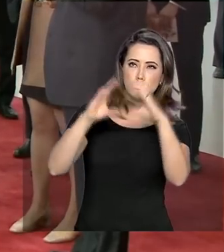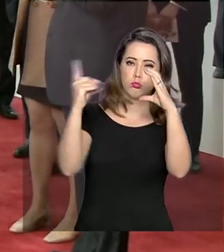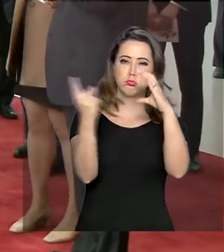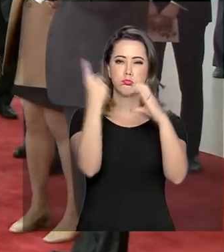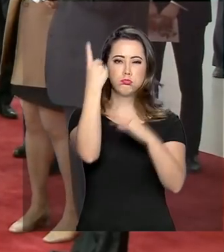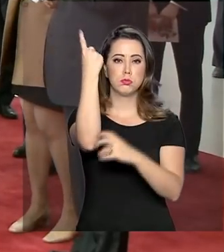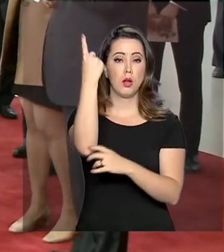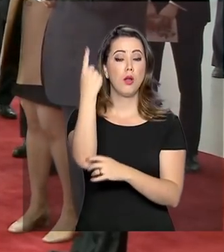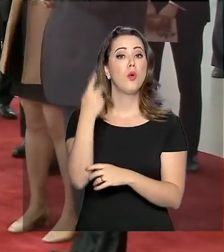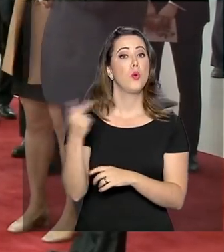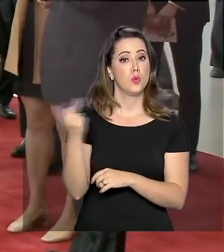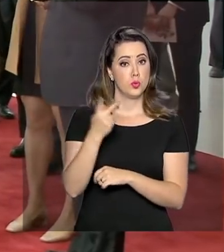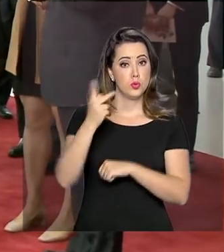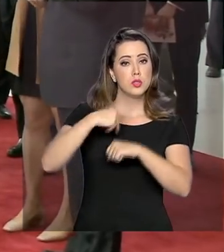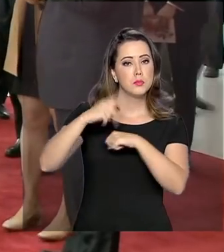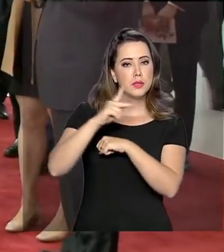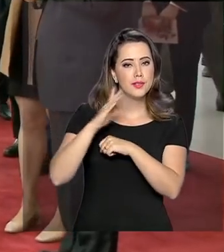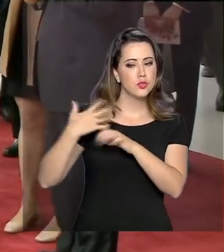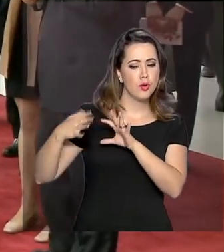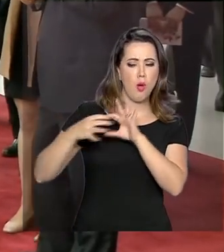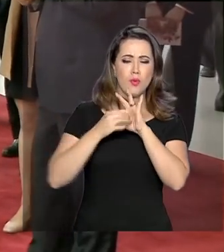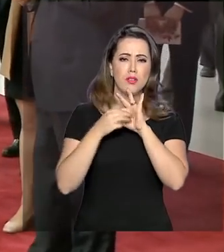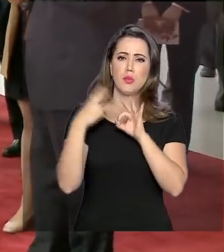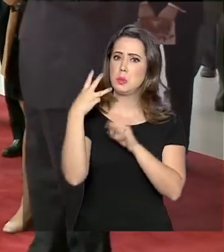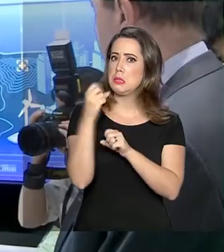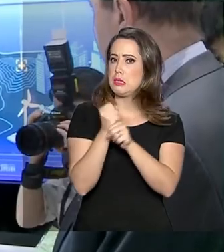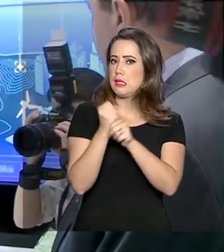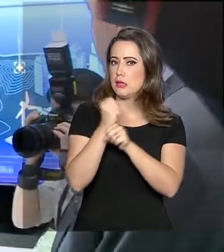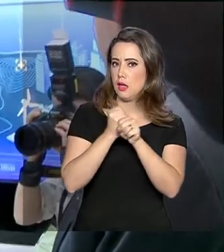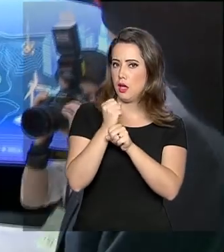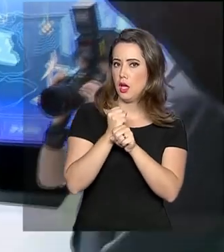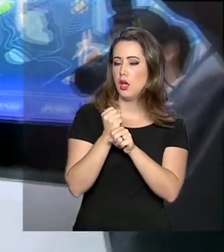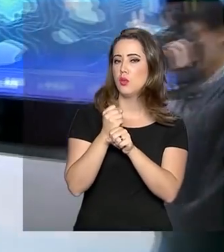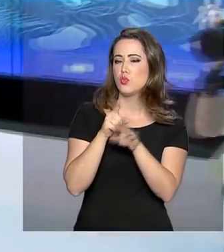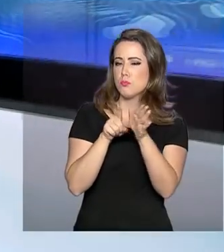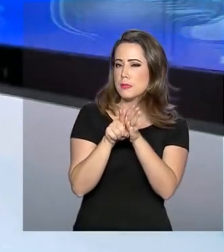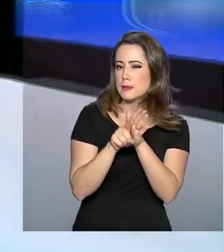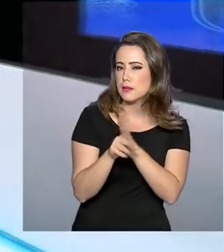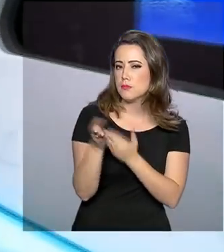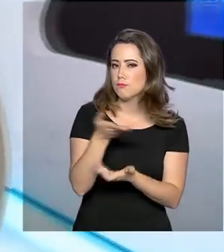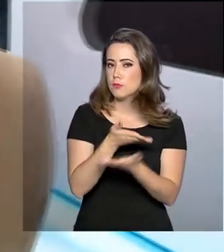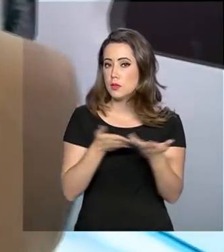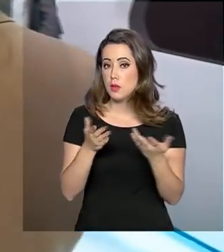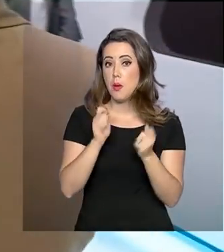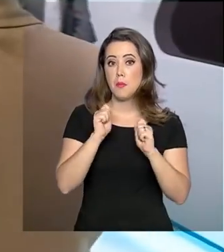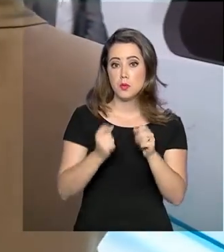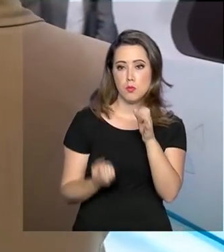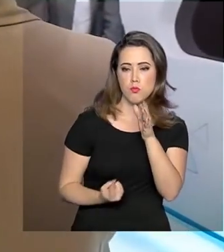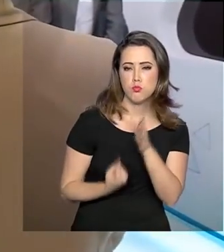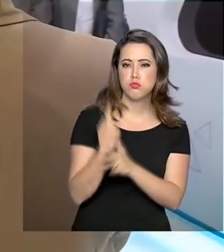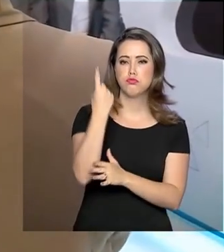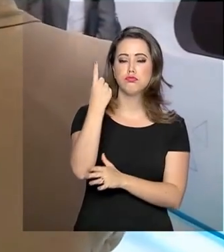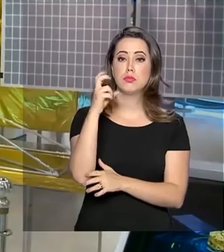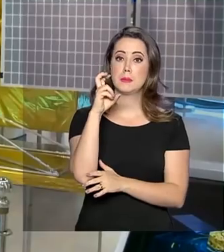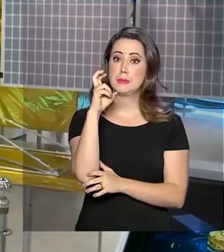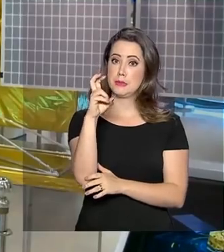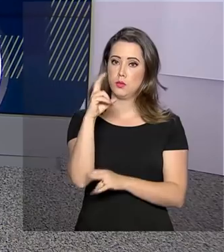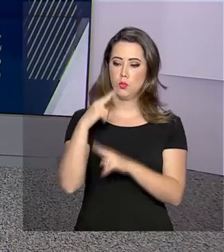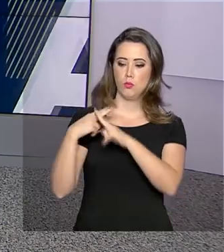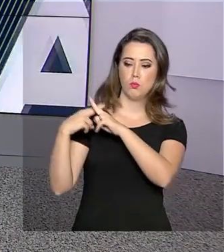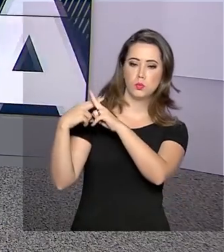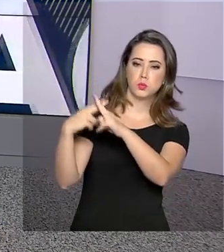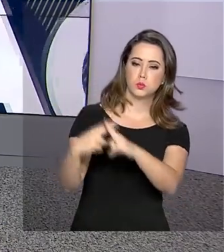países na área já passa dos 30 anos. Durante esse período, a cooperação possibilitou o lançamento de cinco satélites.